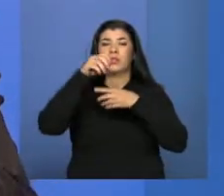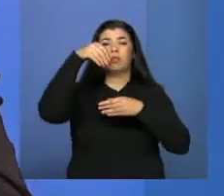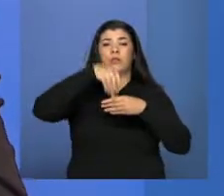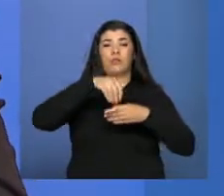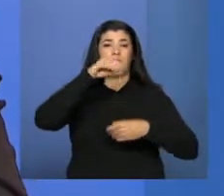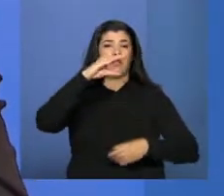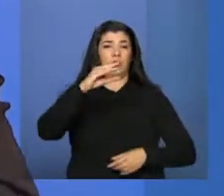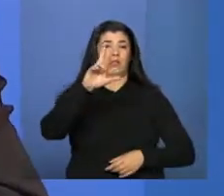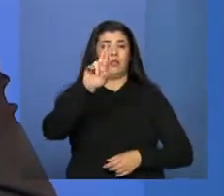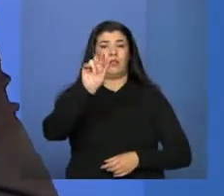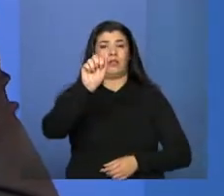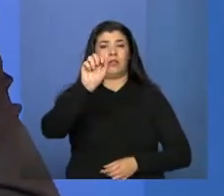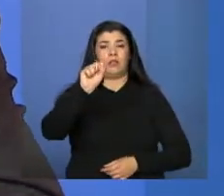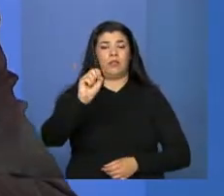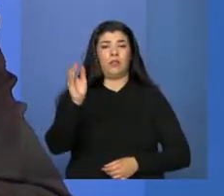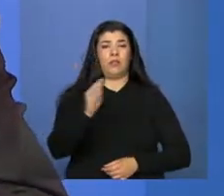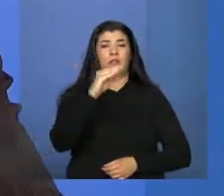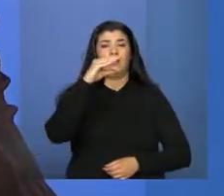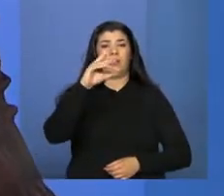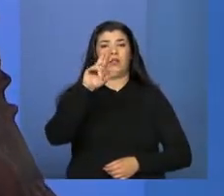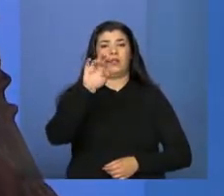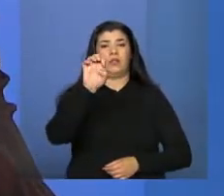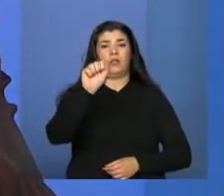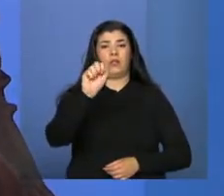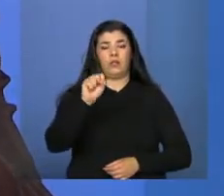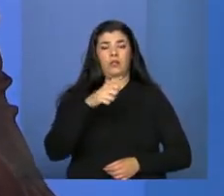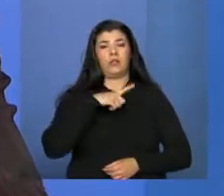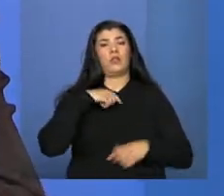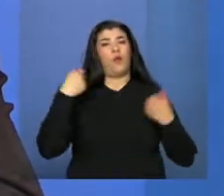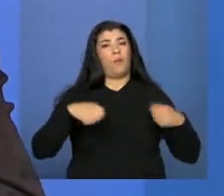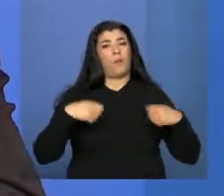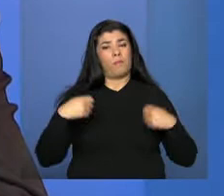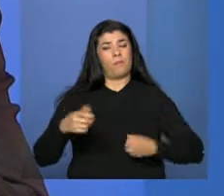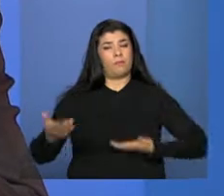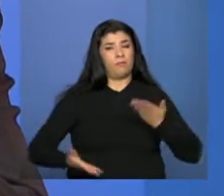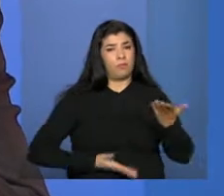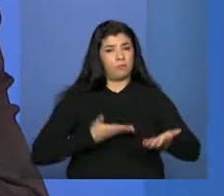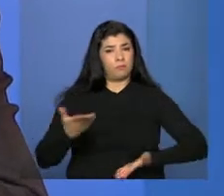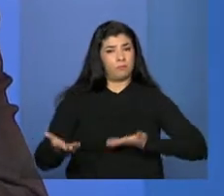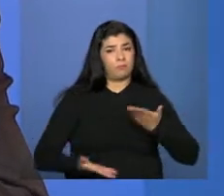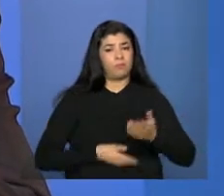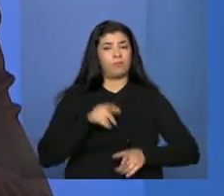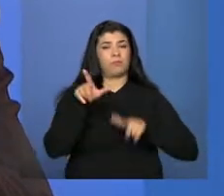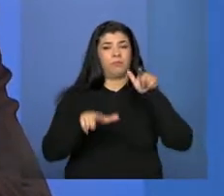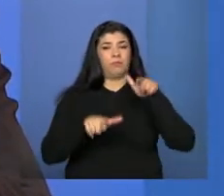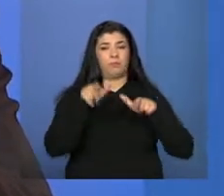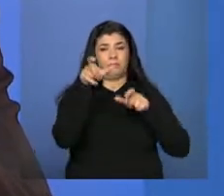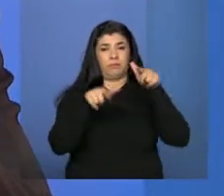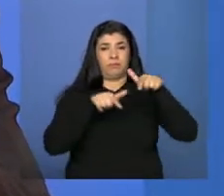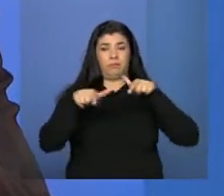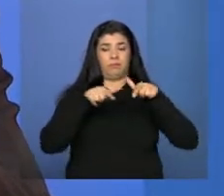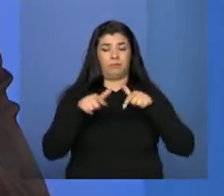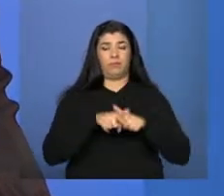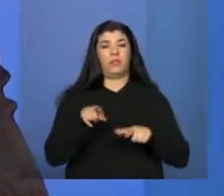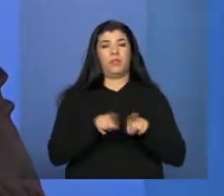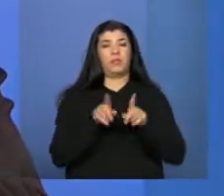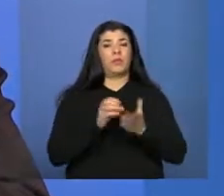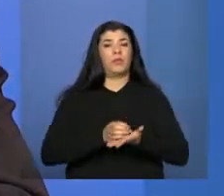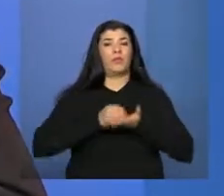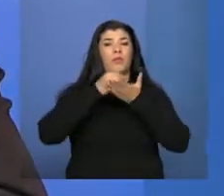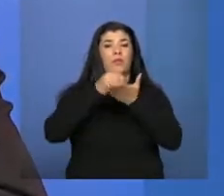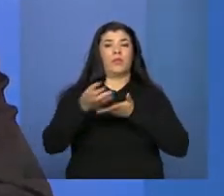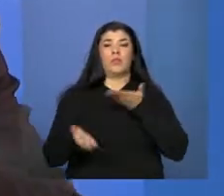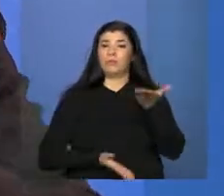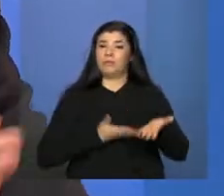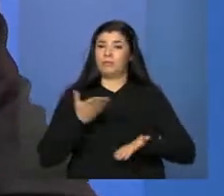dos Serviços de Acolhimento Institucional, requer profissionais para essa função de gestão. E também para a oferta de serviço. O